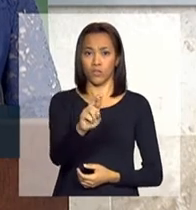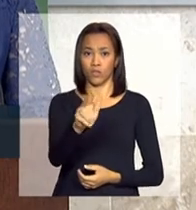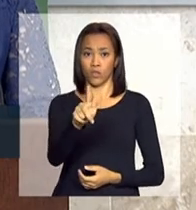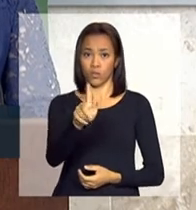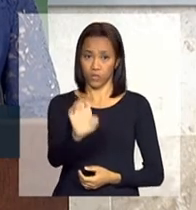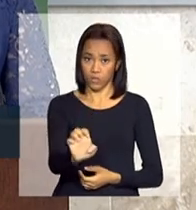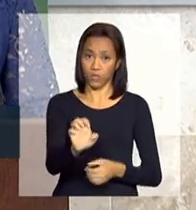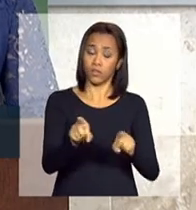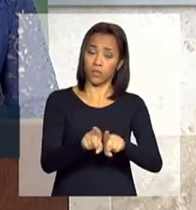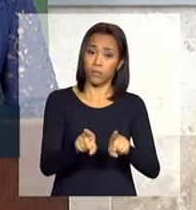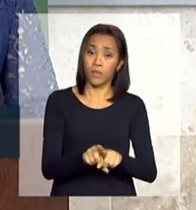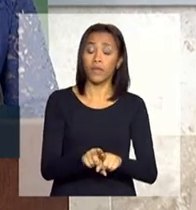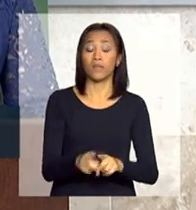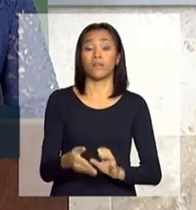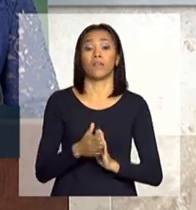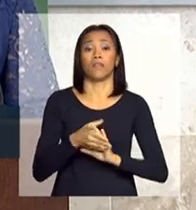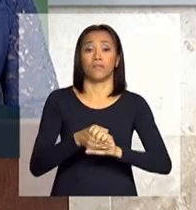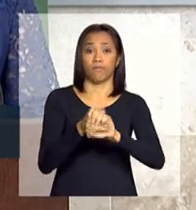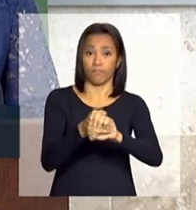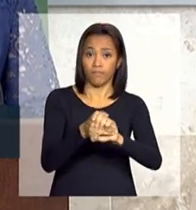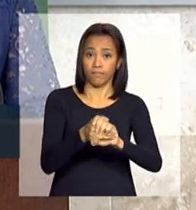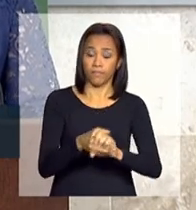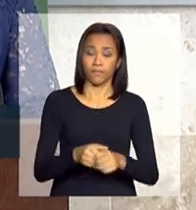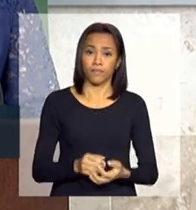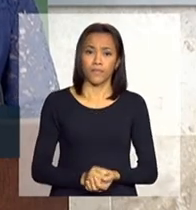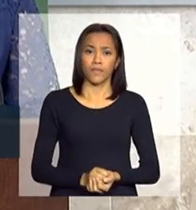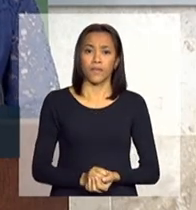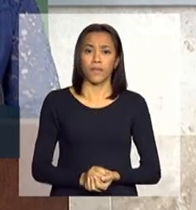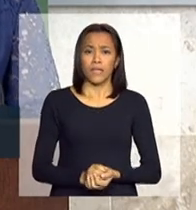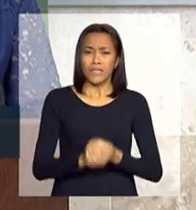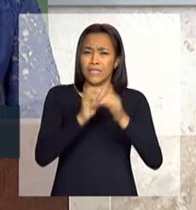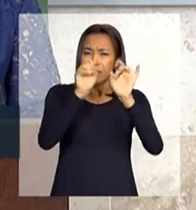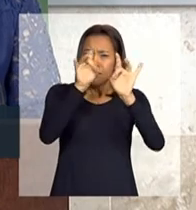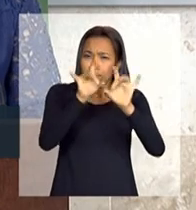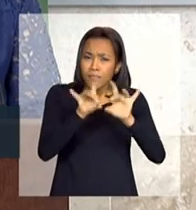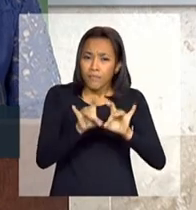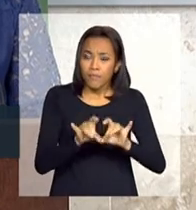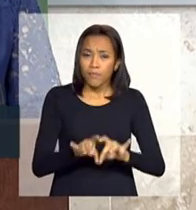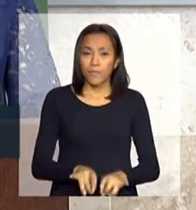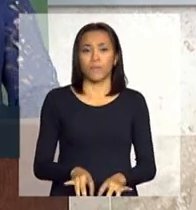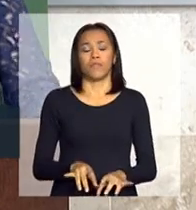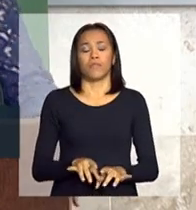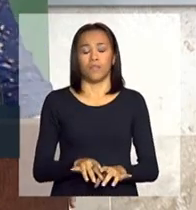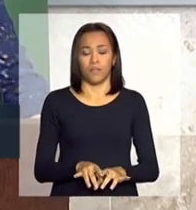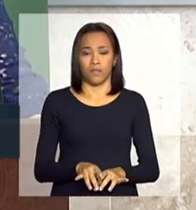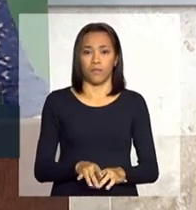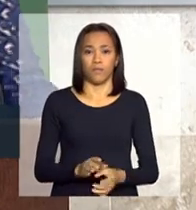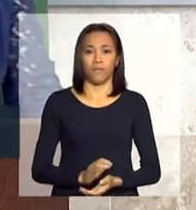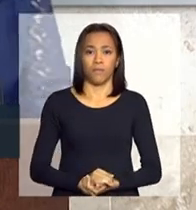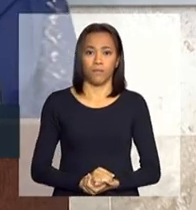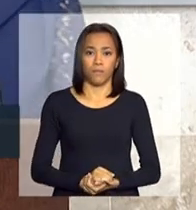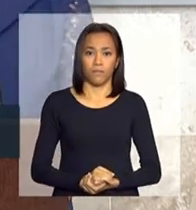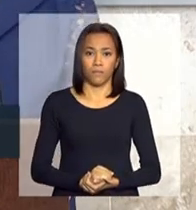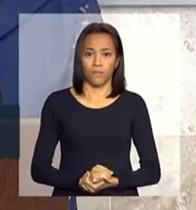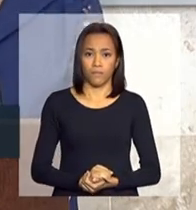Queria dirigir também um cumprimento especial à nossa